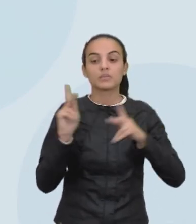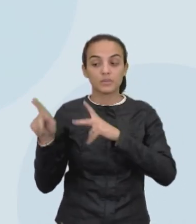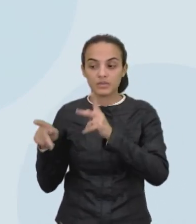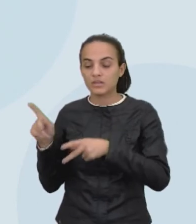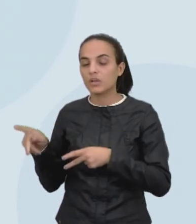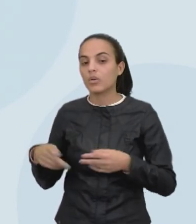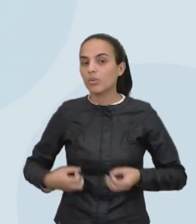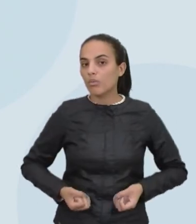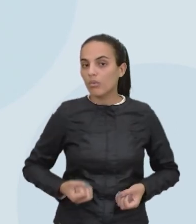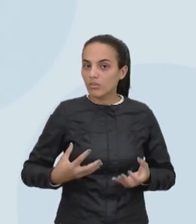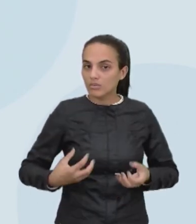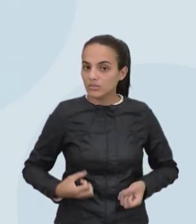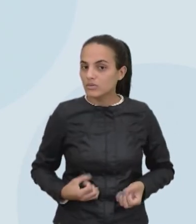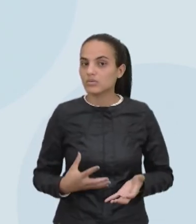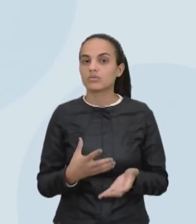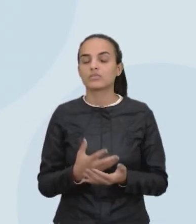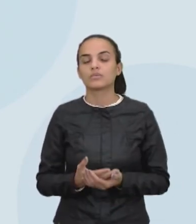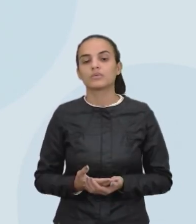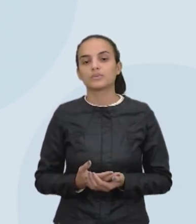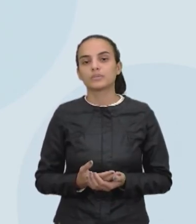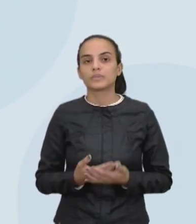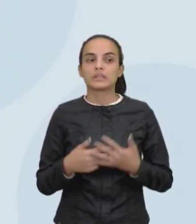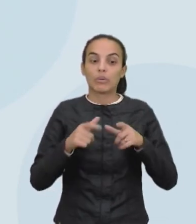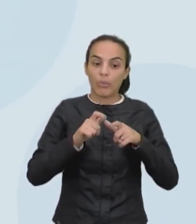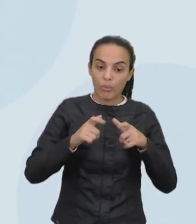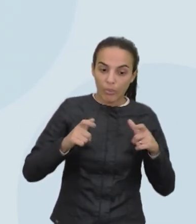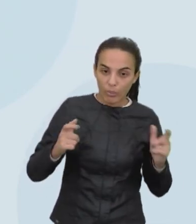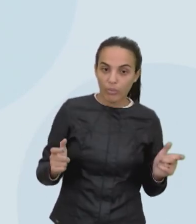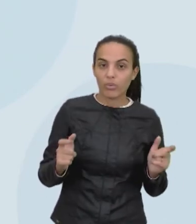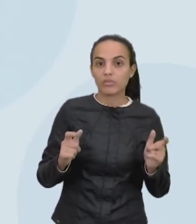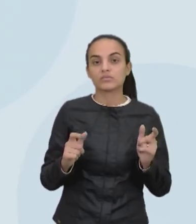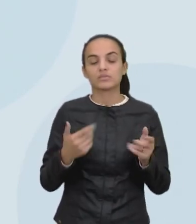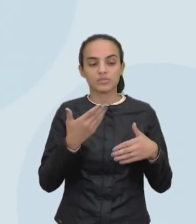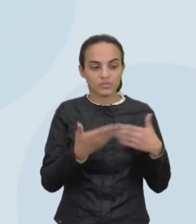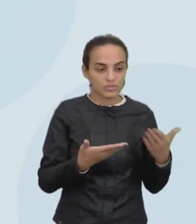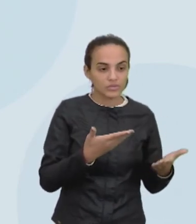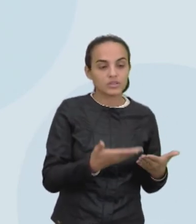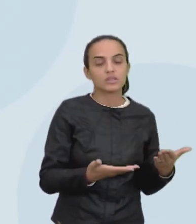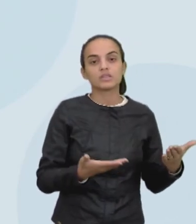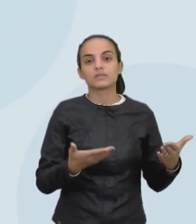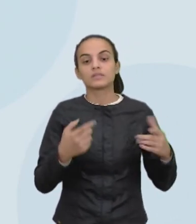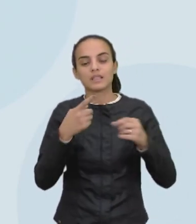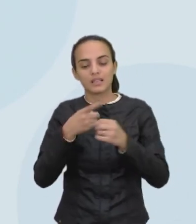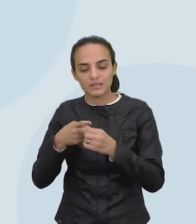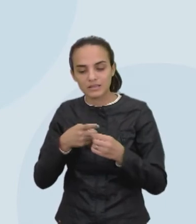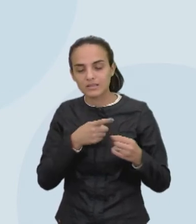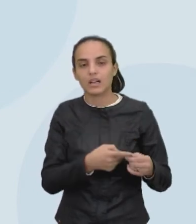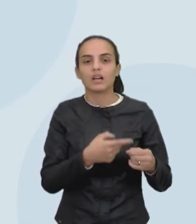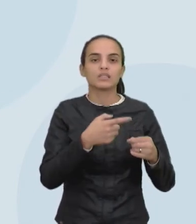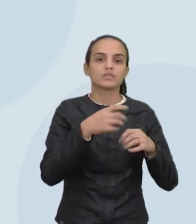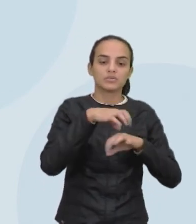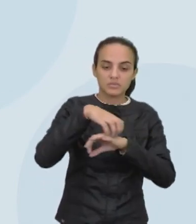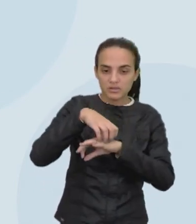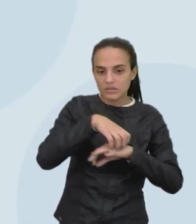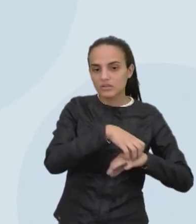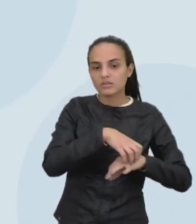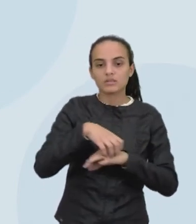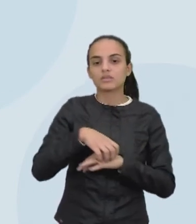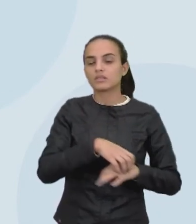consumo dos recursos naturais, expansão dos cultivos, das cidades, do transporte e da